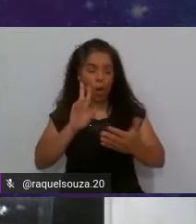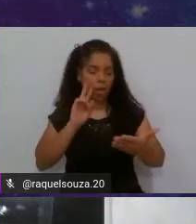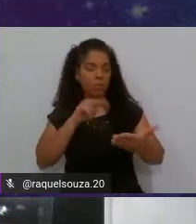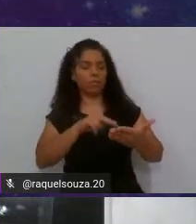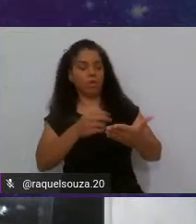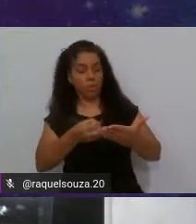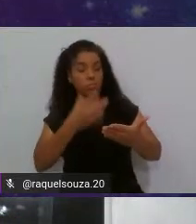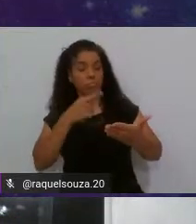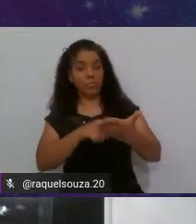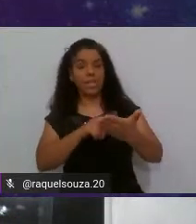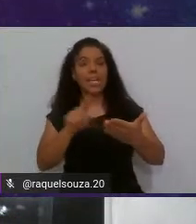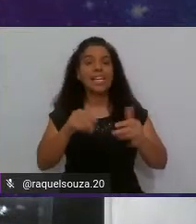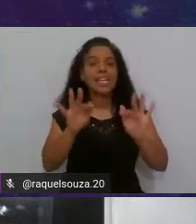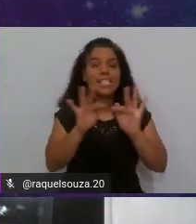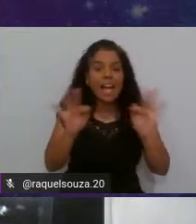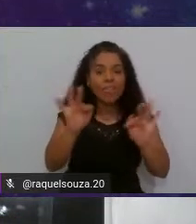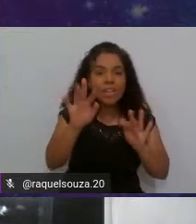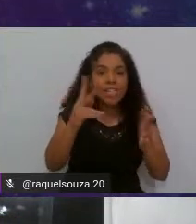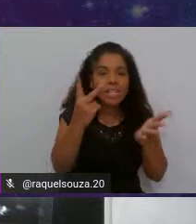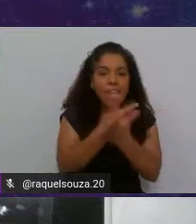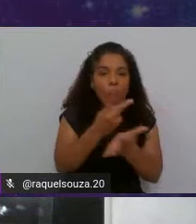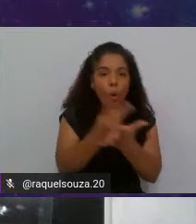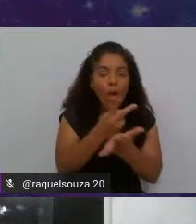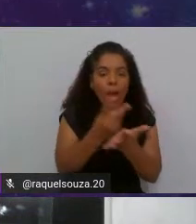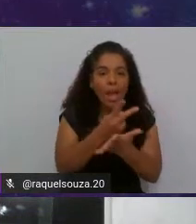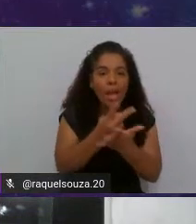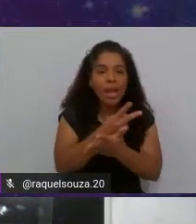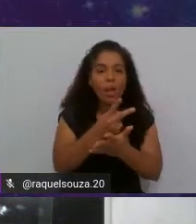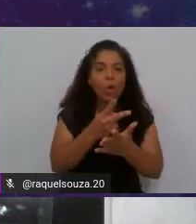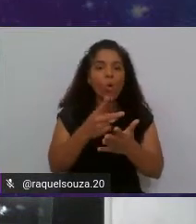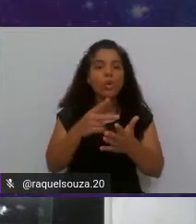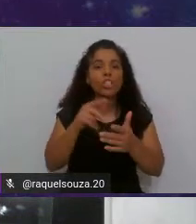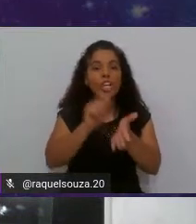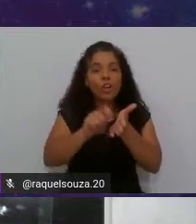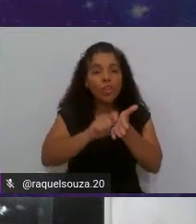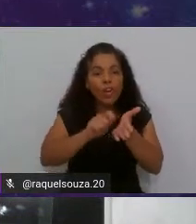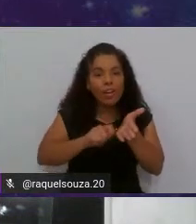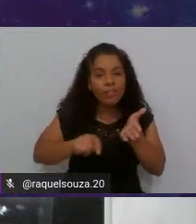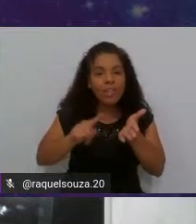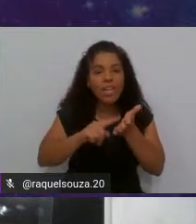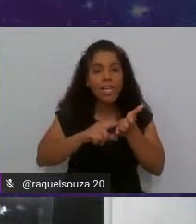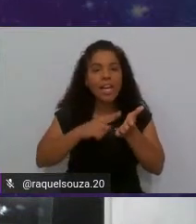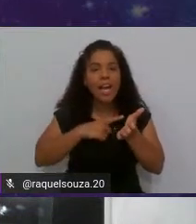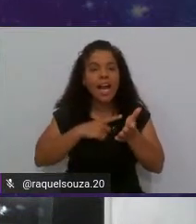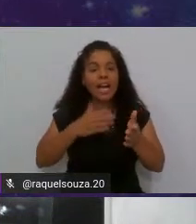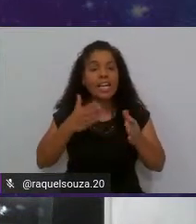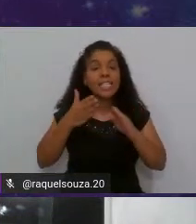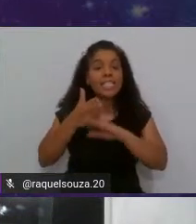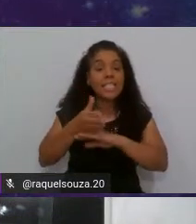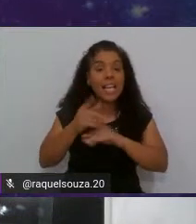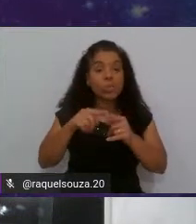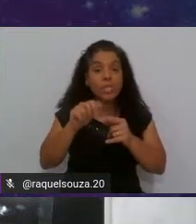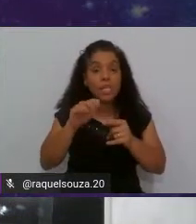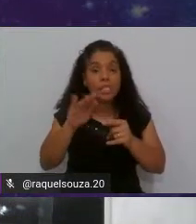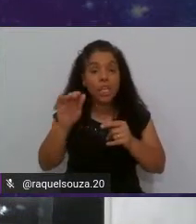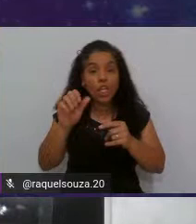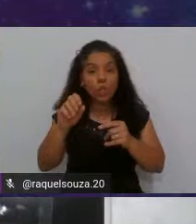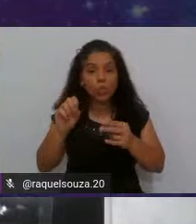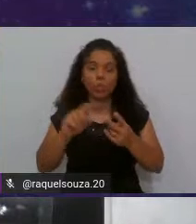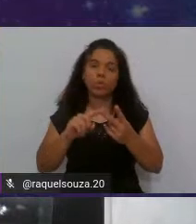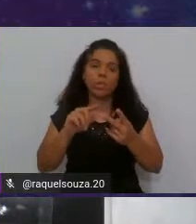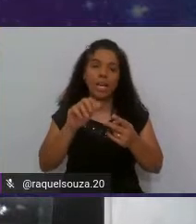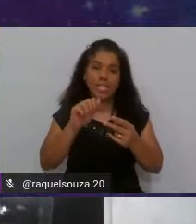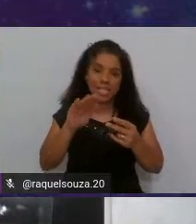de ortografia, que seria obtenha em mãos os acessos agora e não os acessos. Vou colocar aqui para